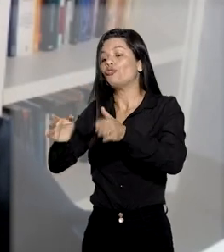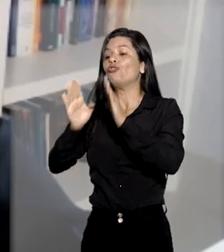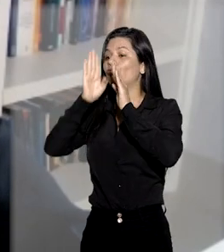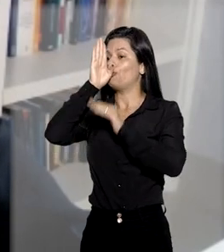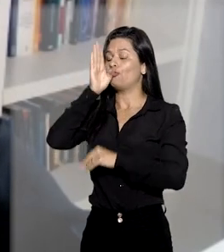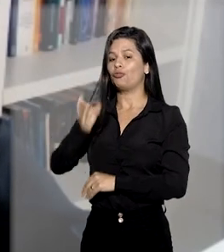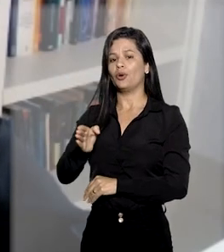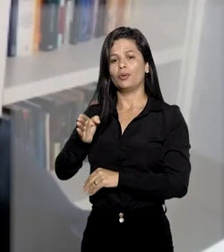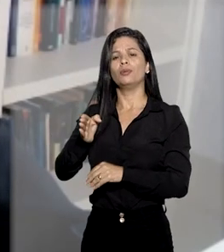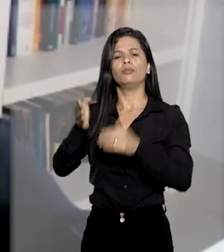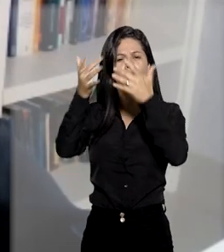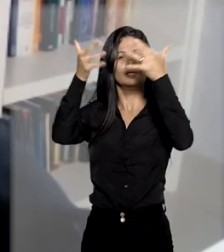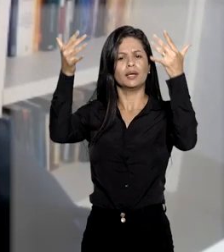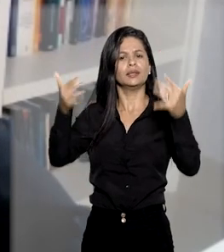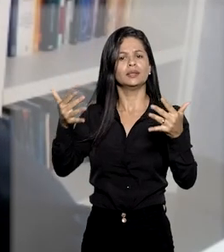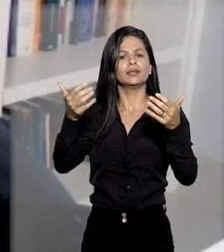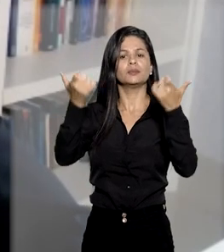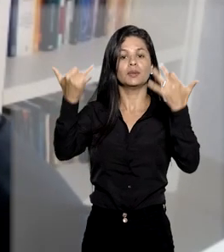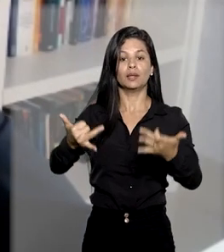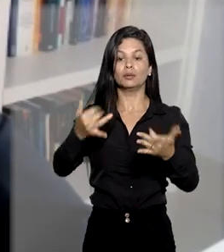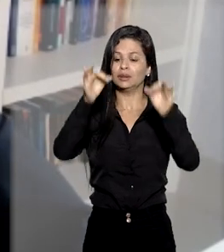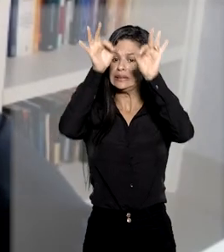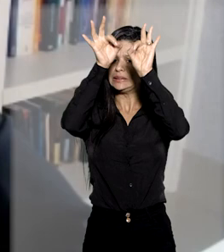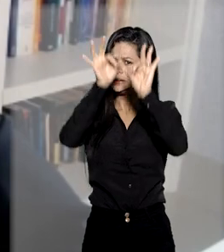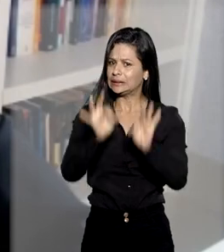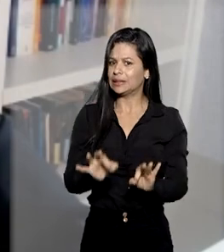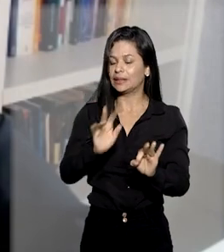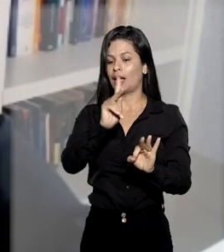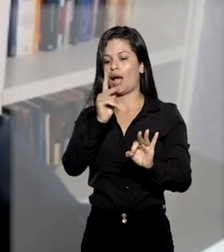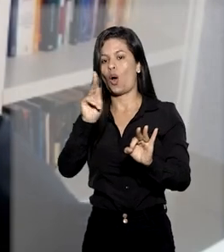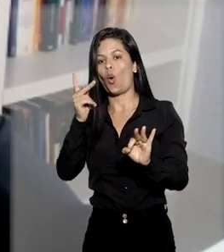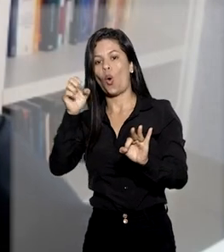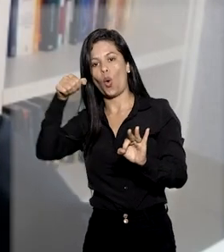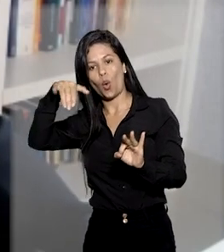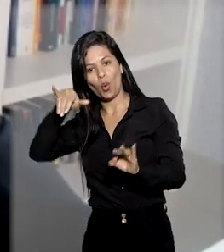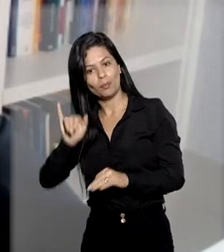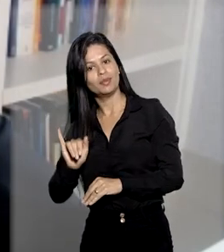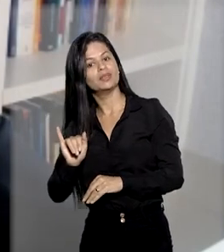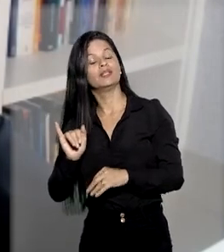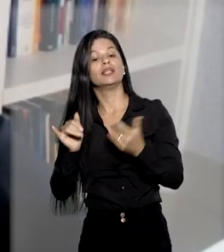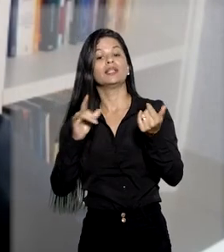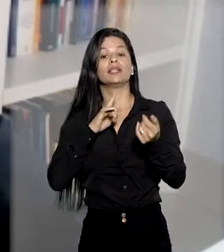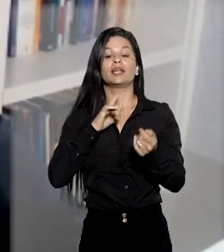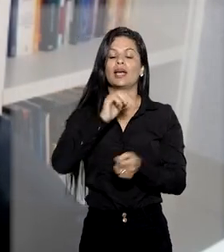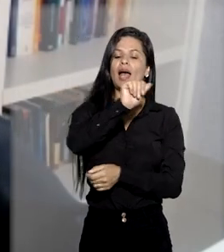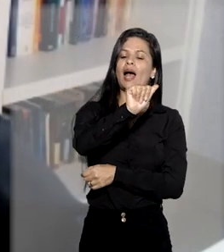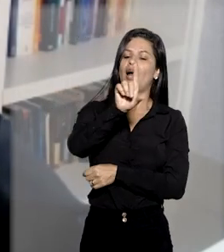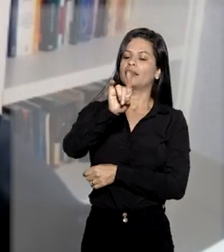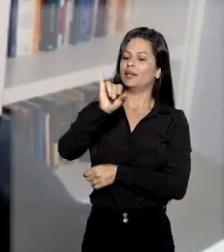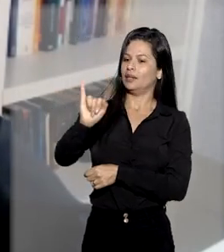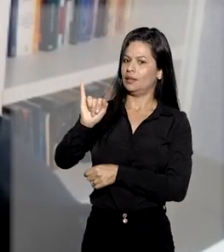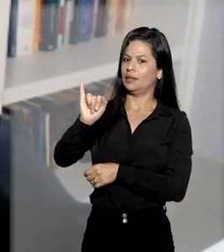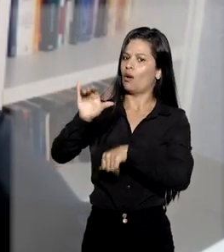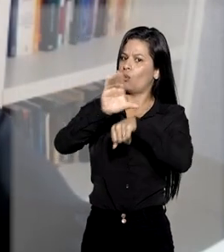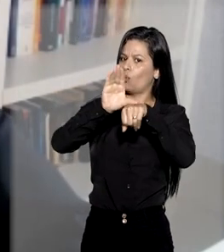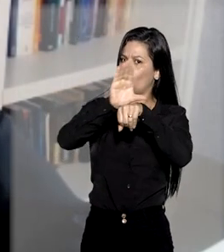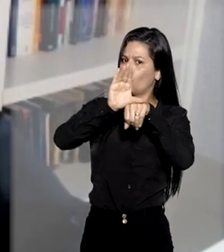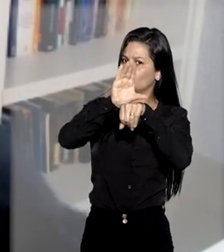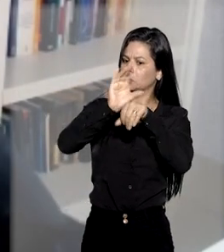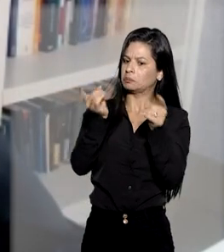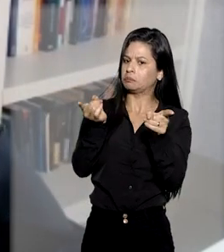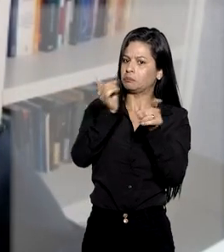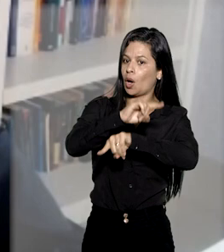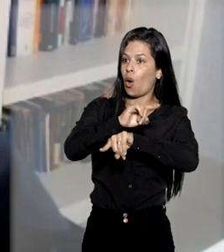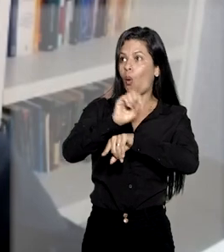característica do controle concentrado é a eficácia é herdar homens. Então, ao resultado de uma ADI que declarou a constitucionalidade ou a